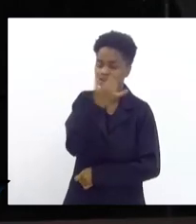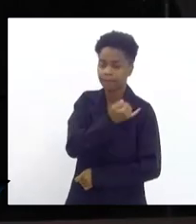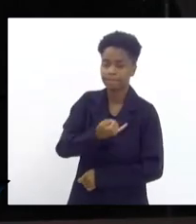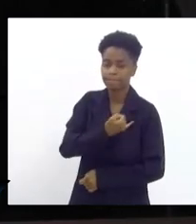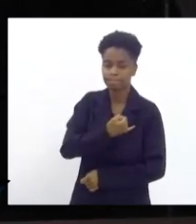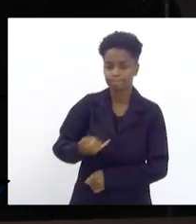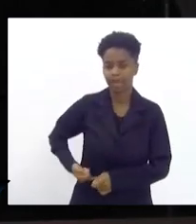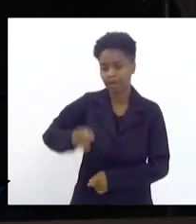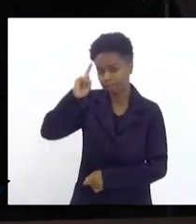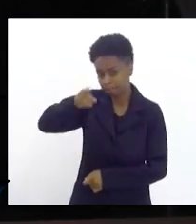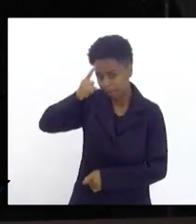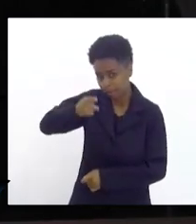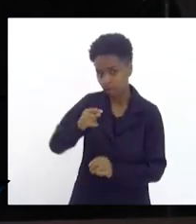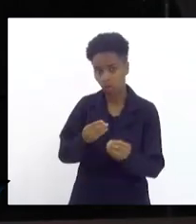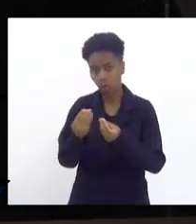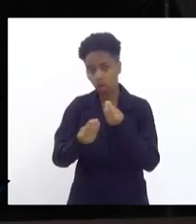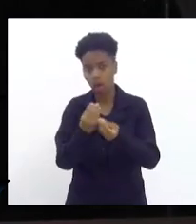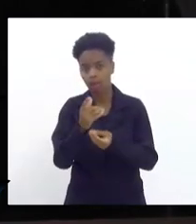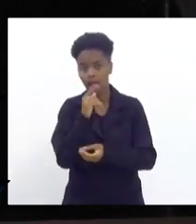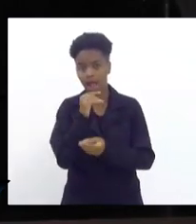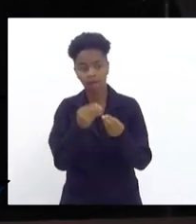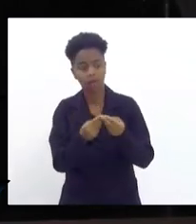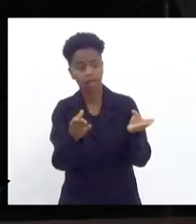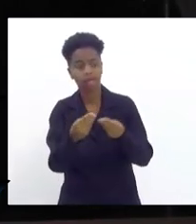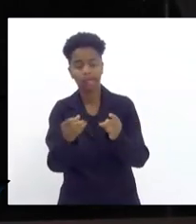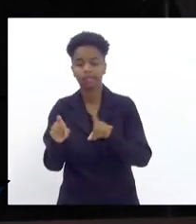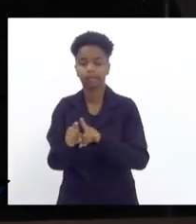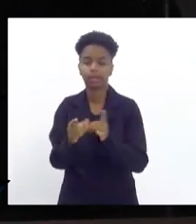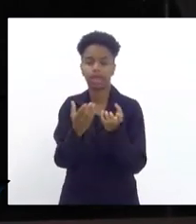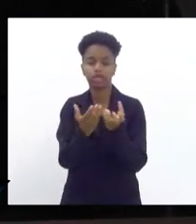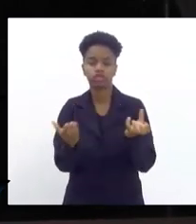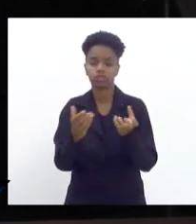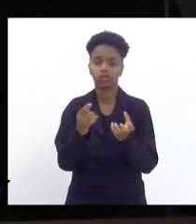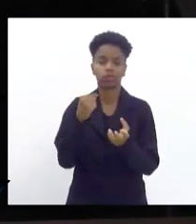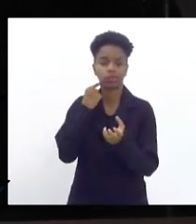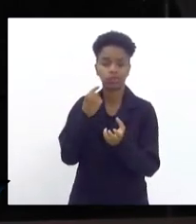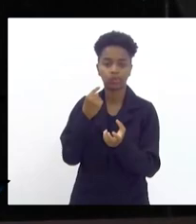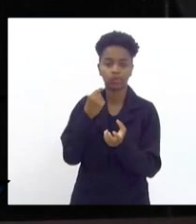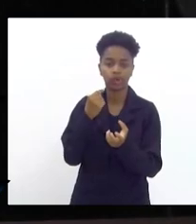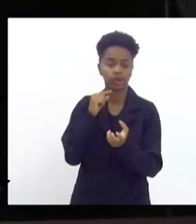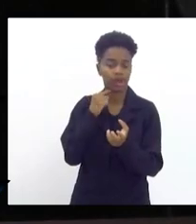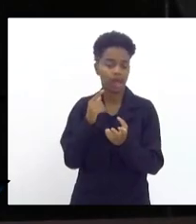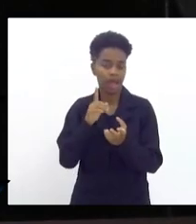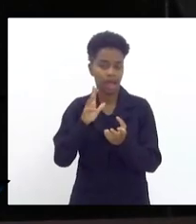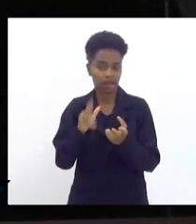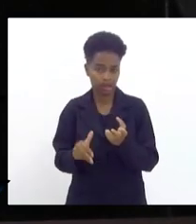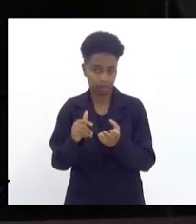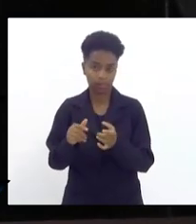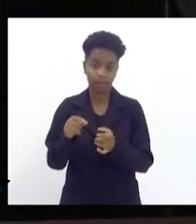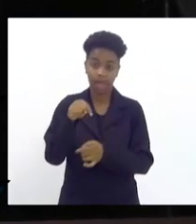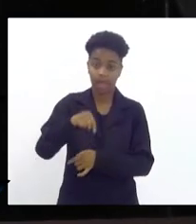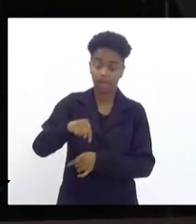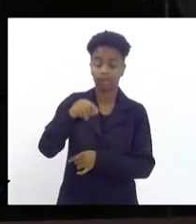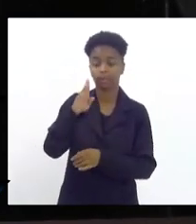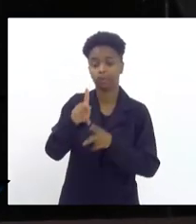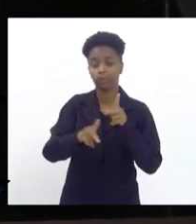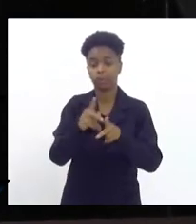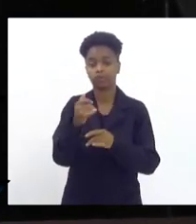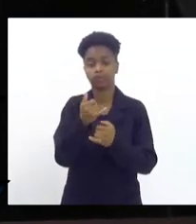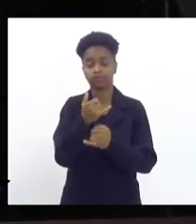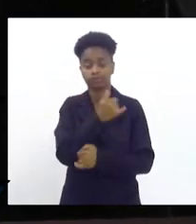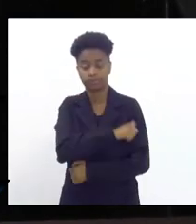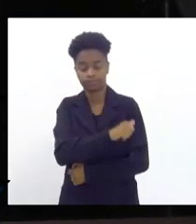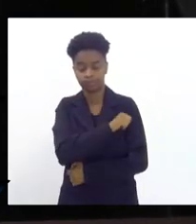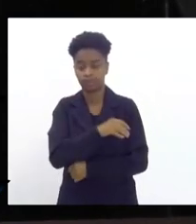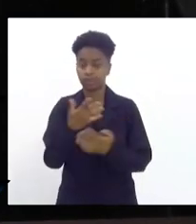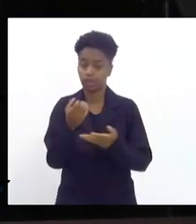a questão do fornecimento de água e esgotamento sanitário da população do Rio de Janeiro então é bom que o deputado Marcelo de Seudino se aproxime mais